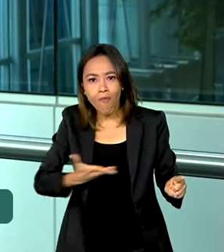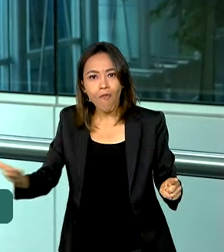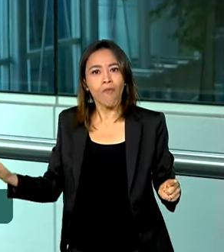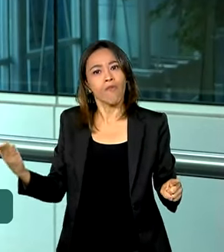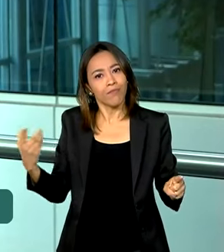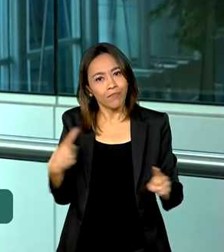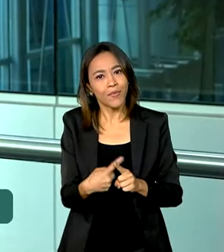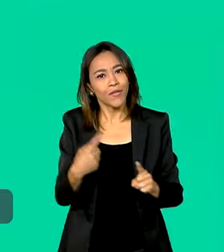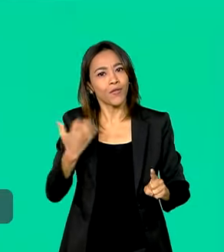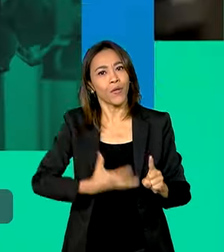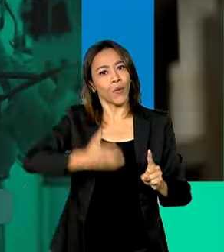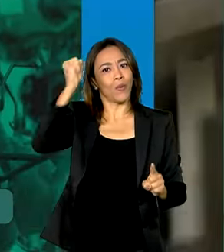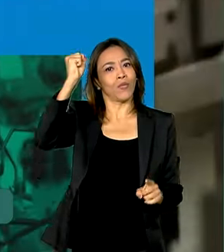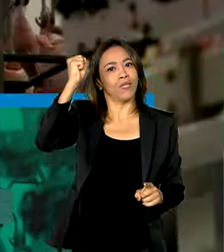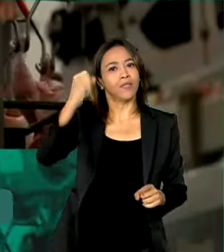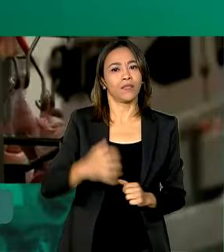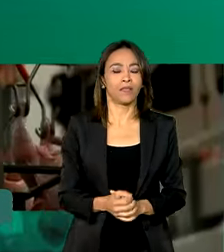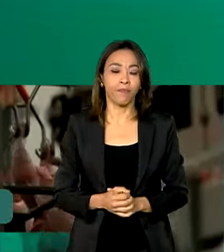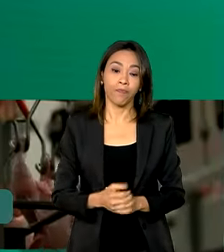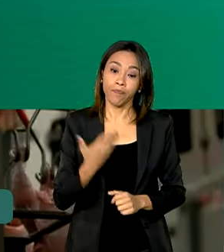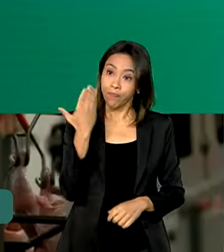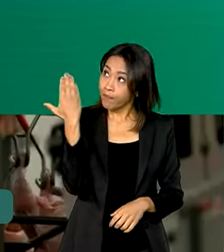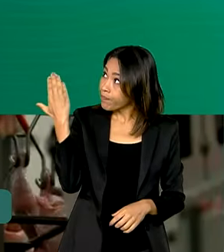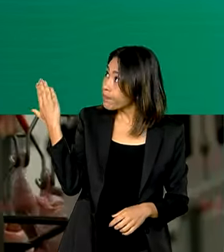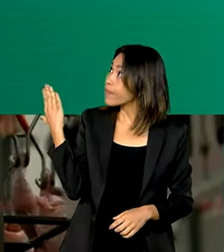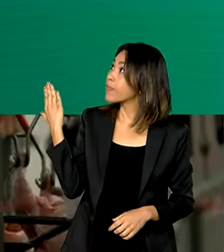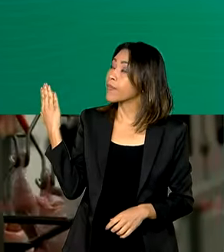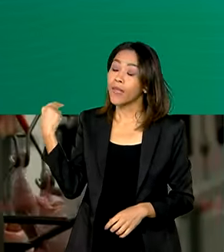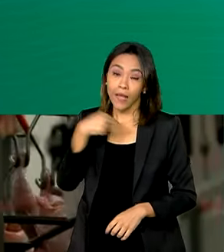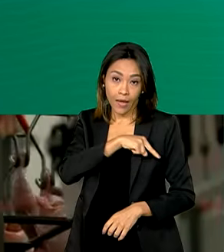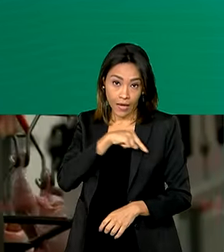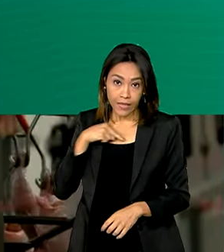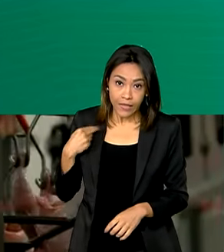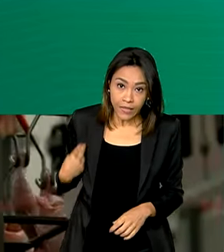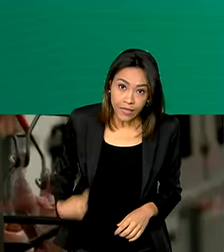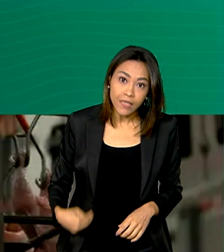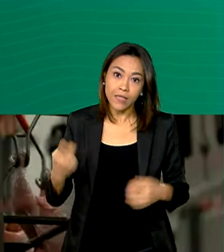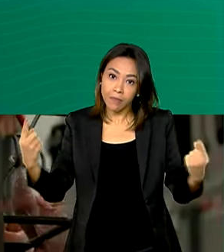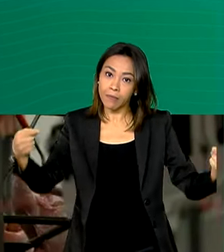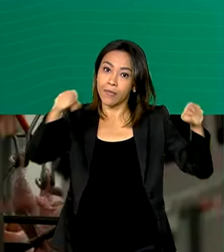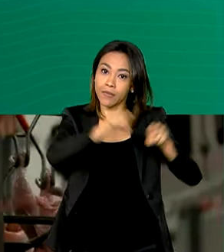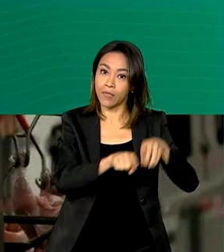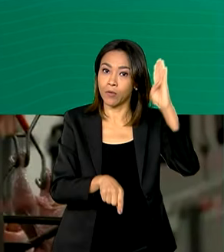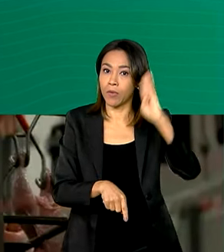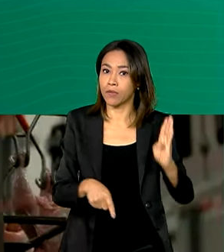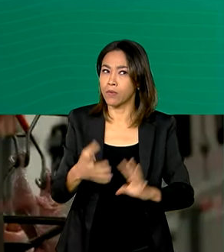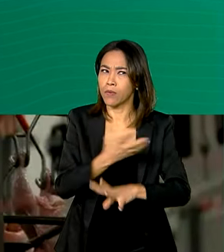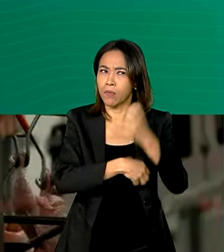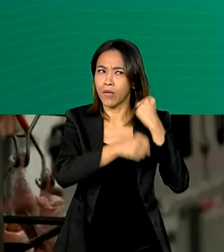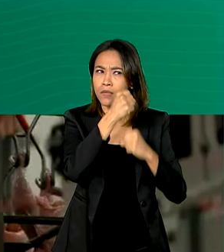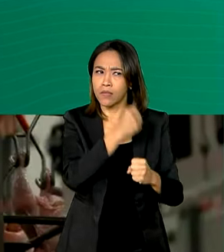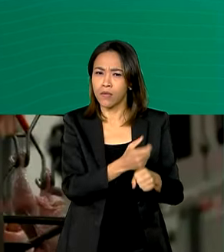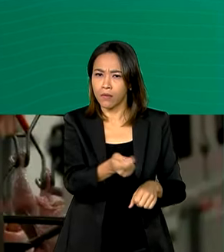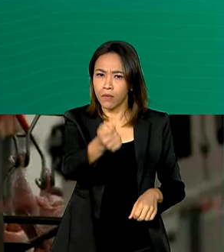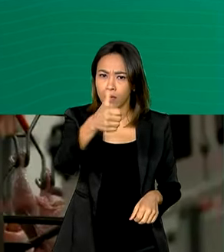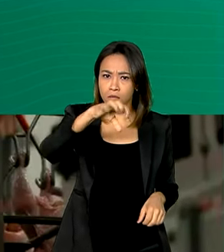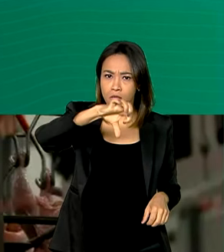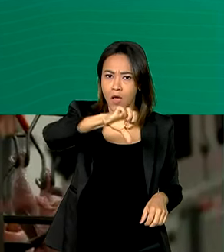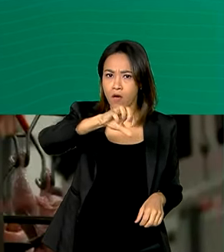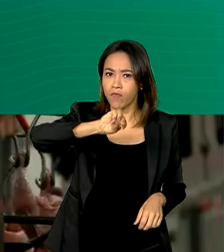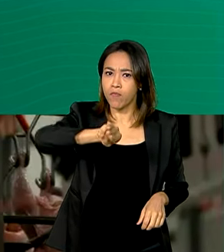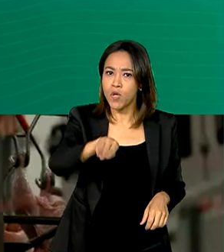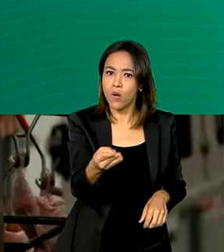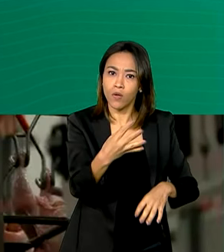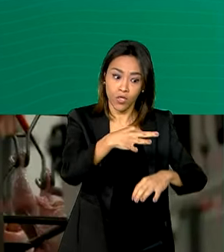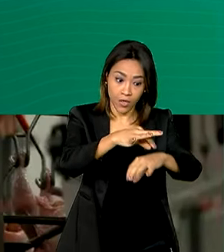importante conquista. A China, maior parceiro comercial do Brasil, importou no ano passado quase 9 milhões de toneladas de